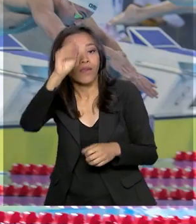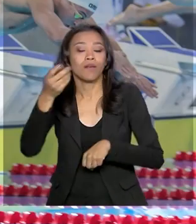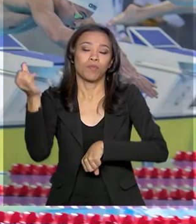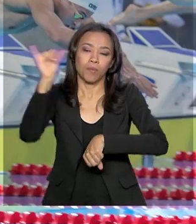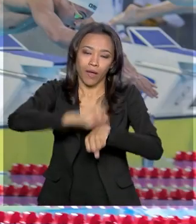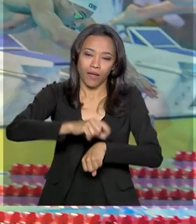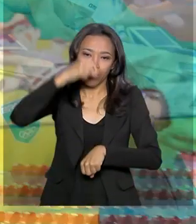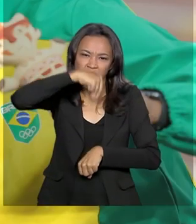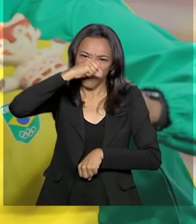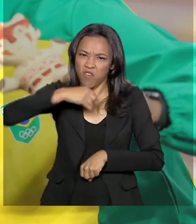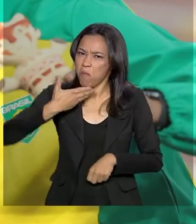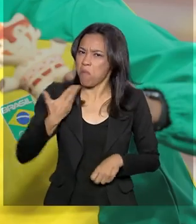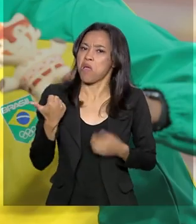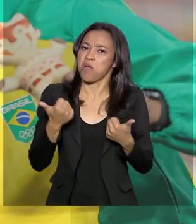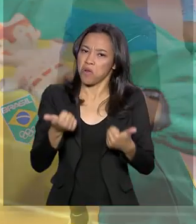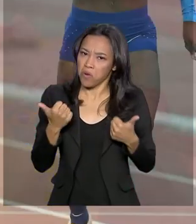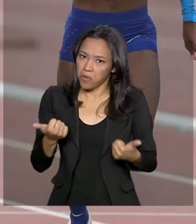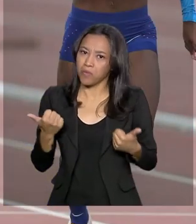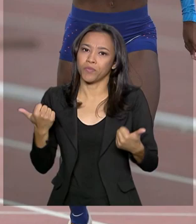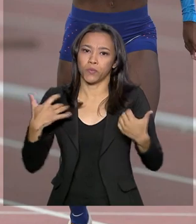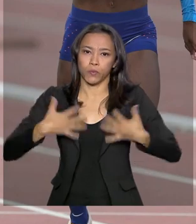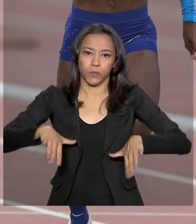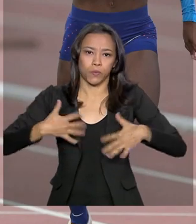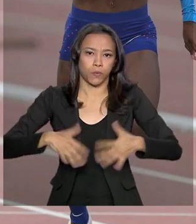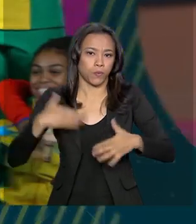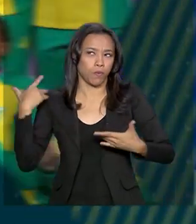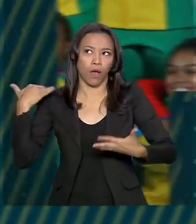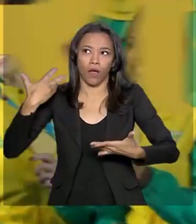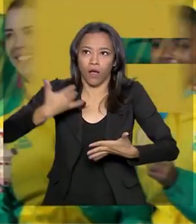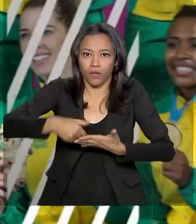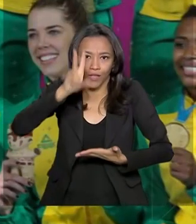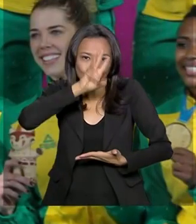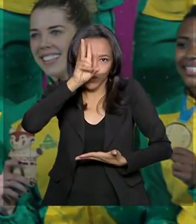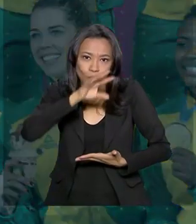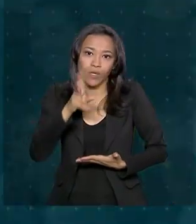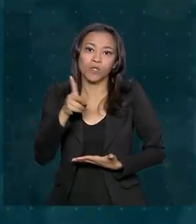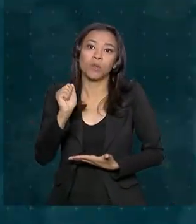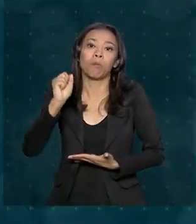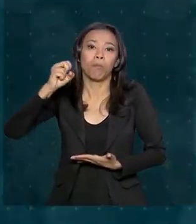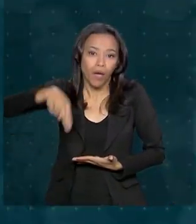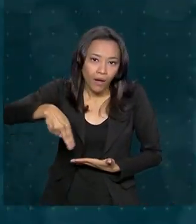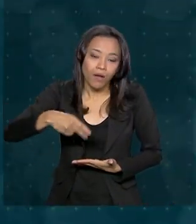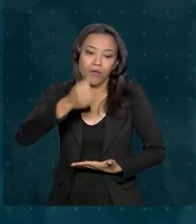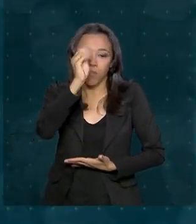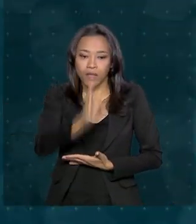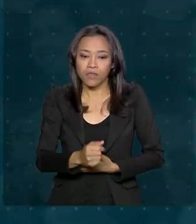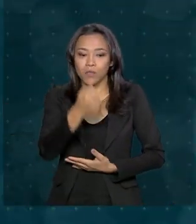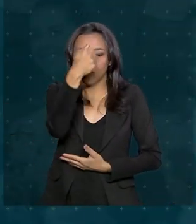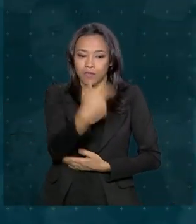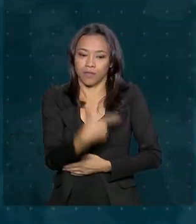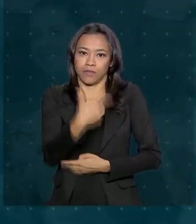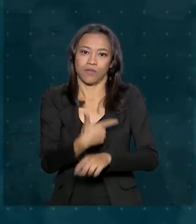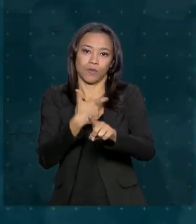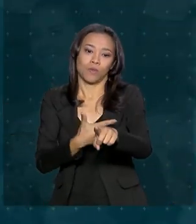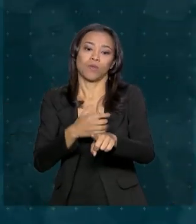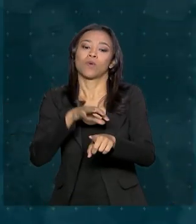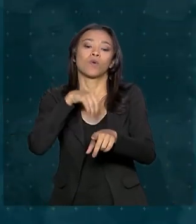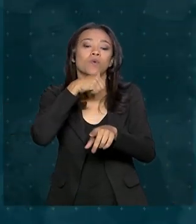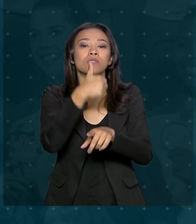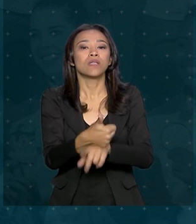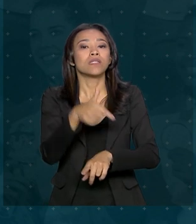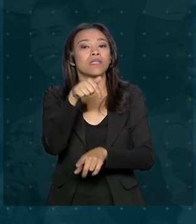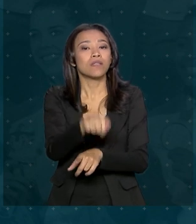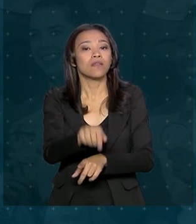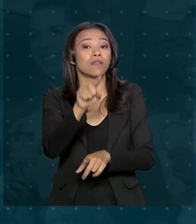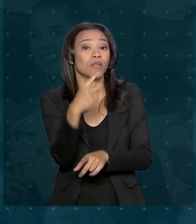teve a melhor performance geral da história dos Jogos do PAN. O Brasil ficou em segundo lugar com 171